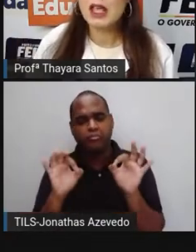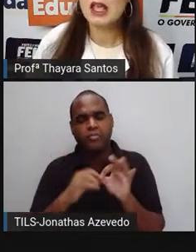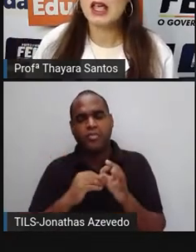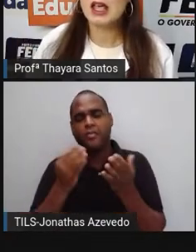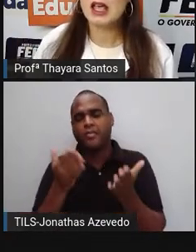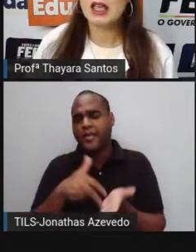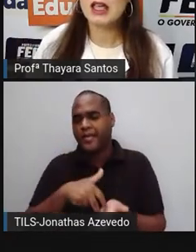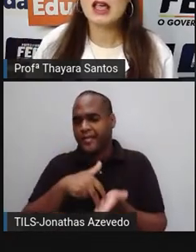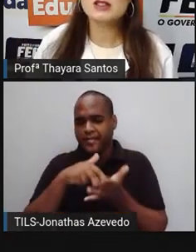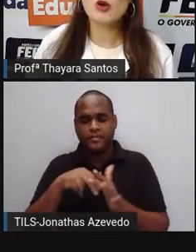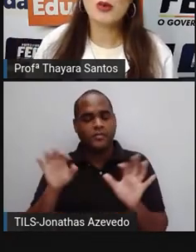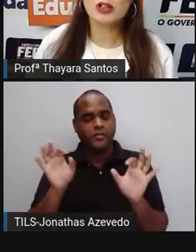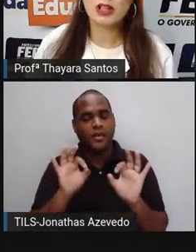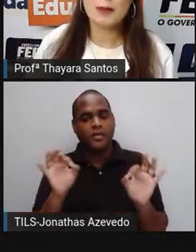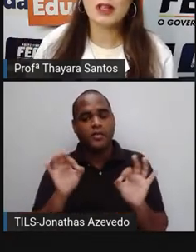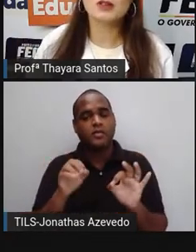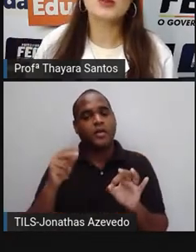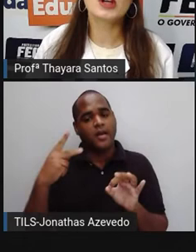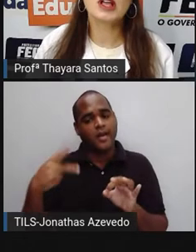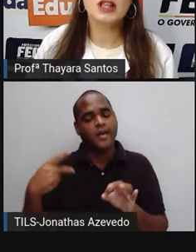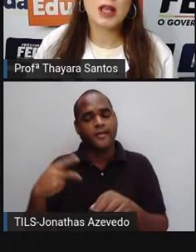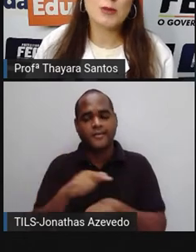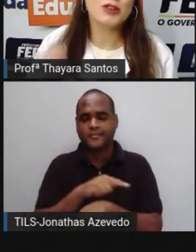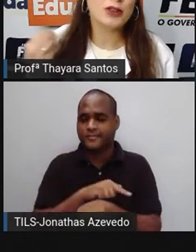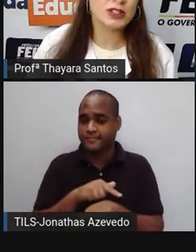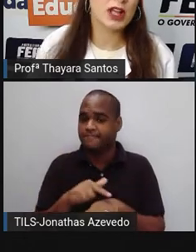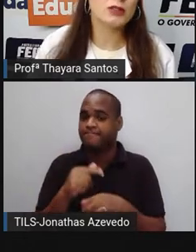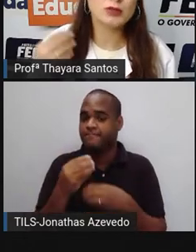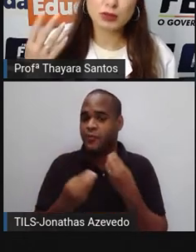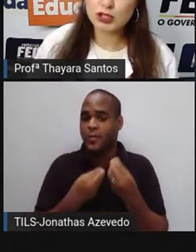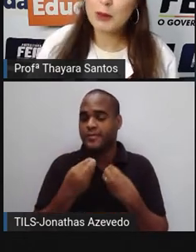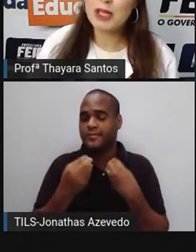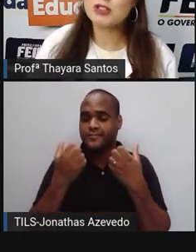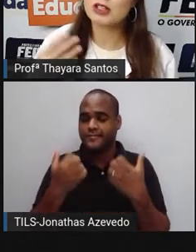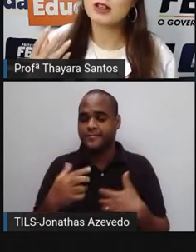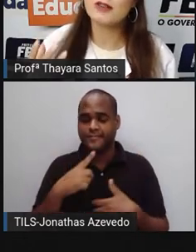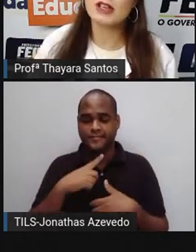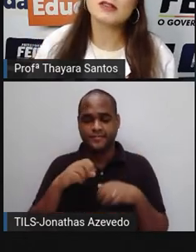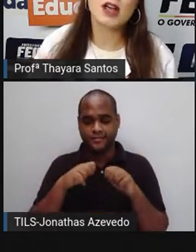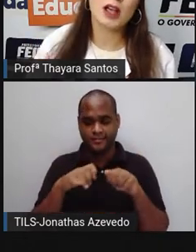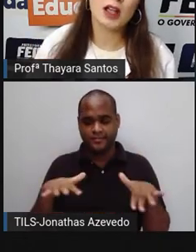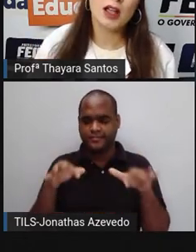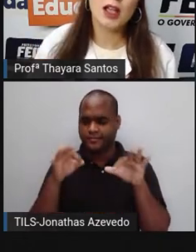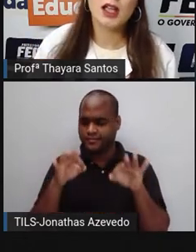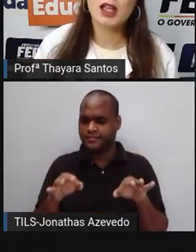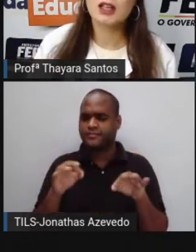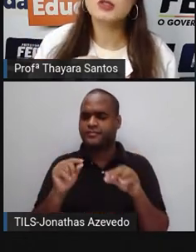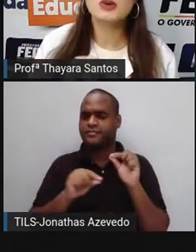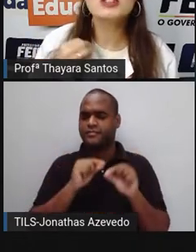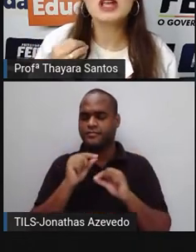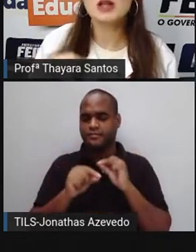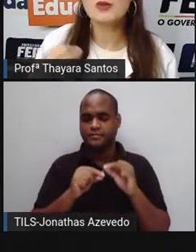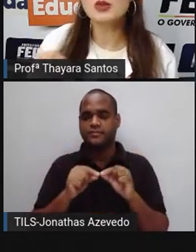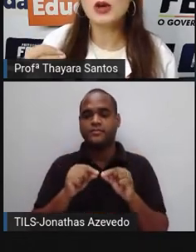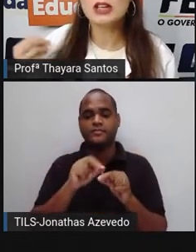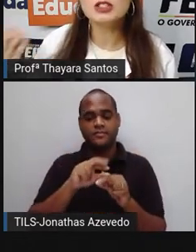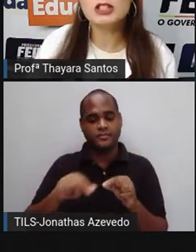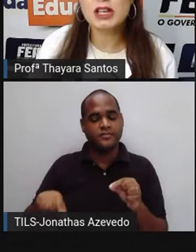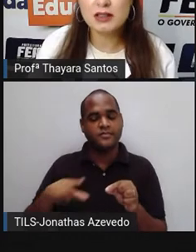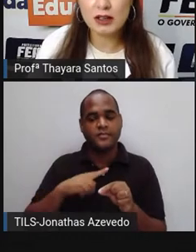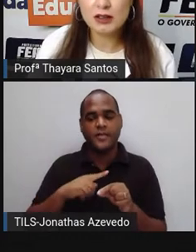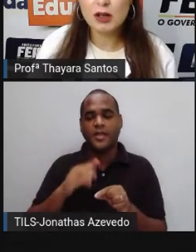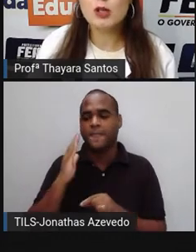E esse comportamento, ele é manifestado justamente através de uma dieta muito